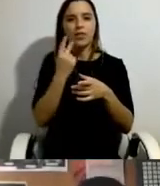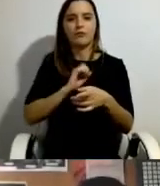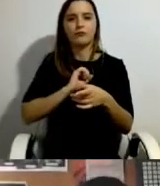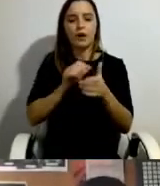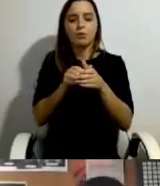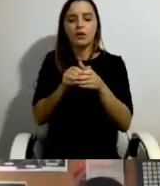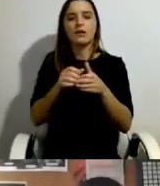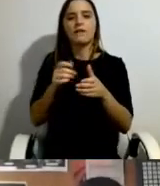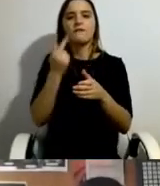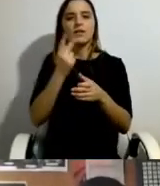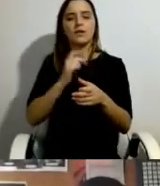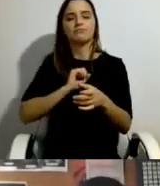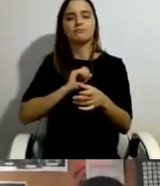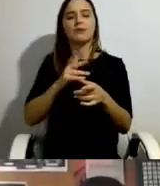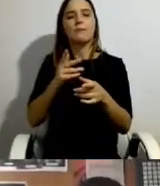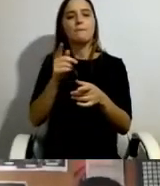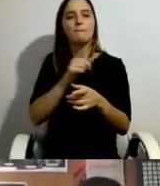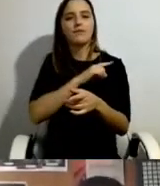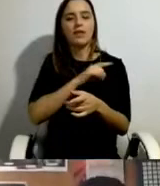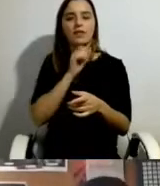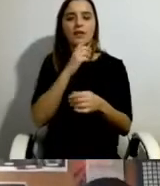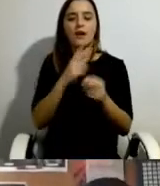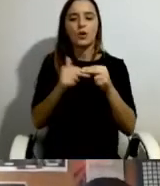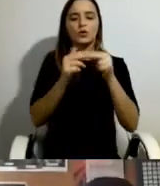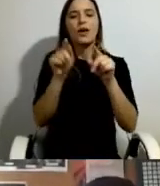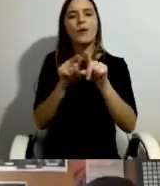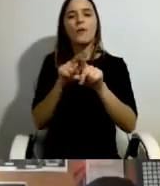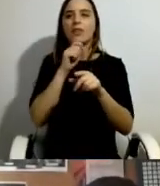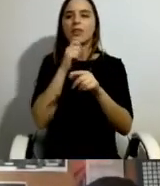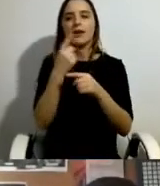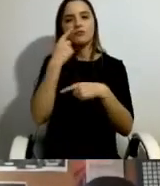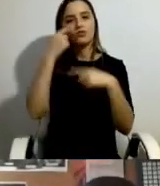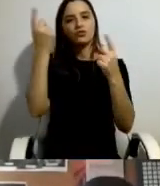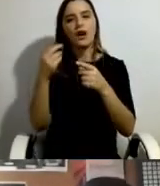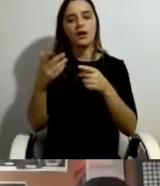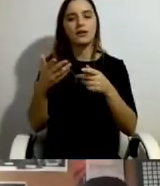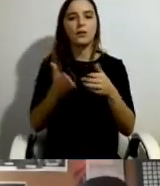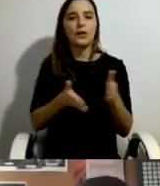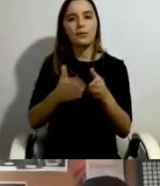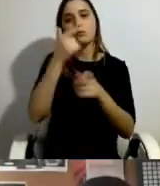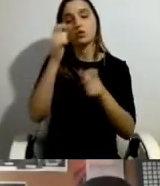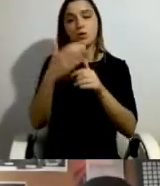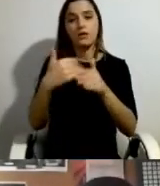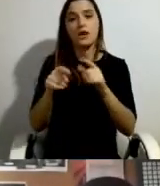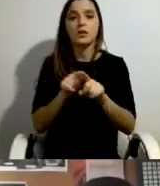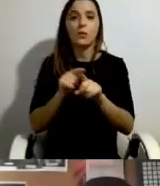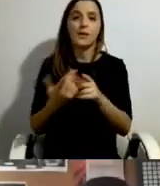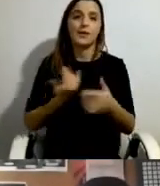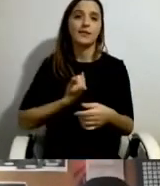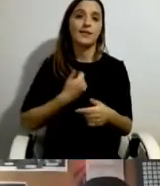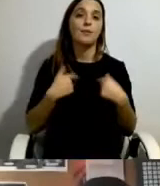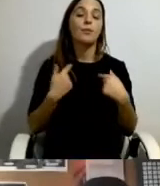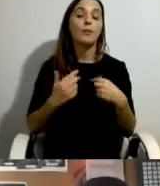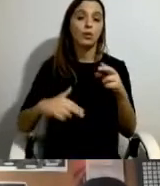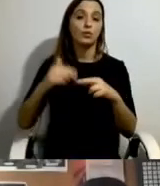interessante para revelar o caminho que estas pessoas fazem na construção de uma identidade que é uma